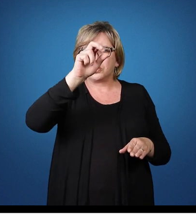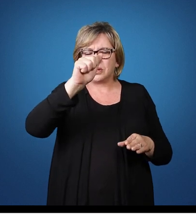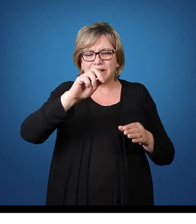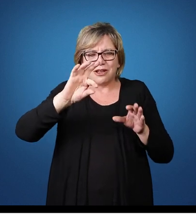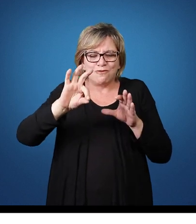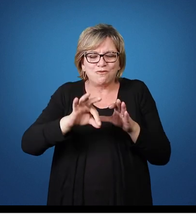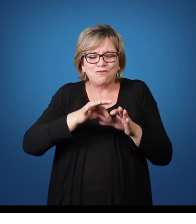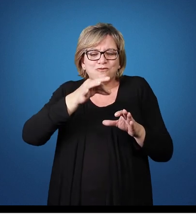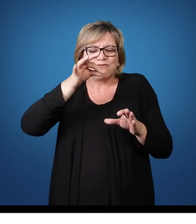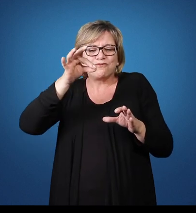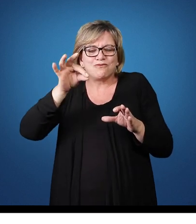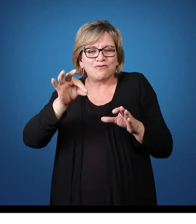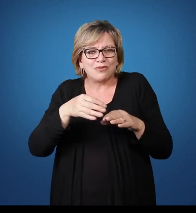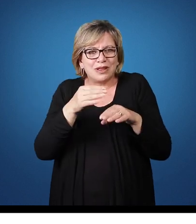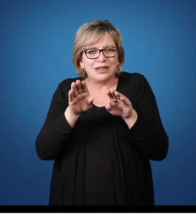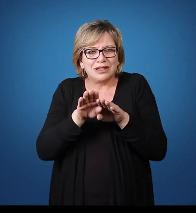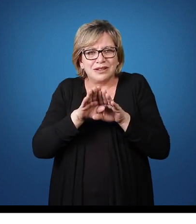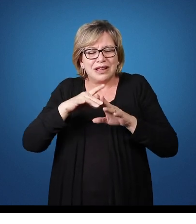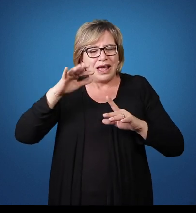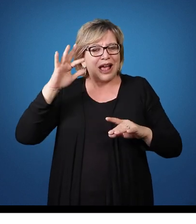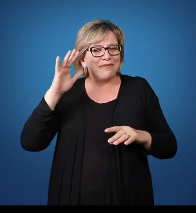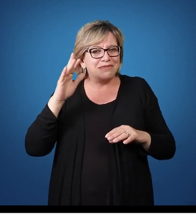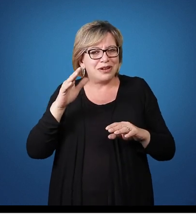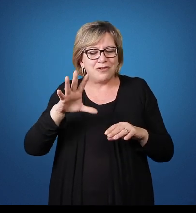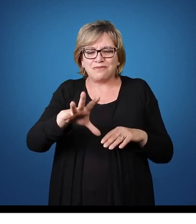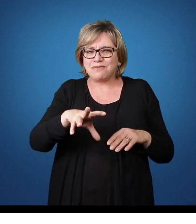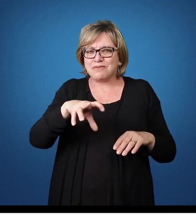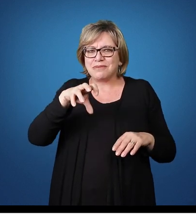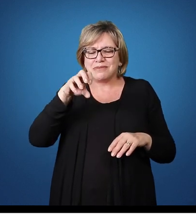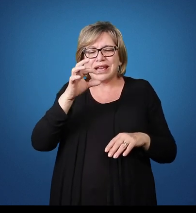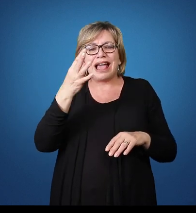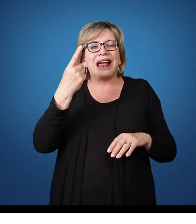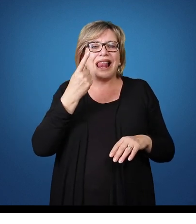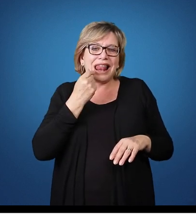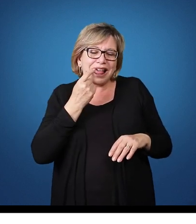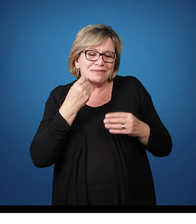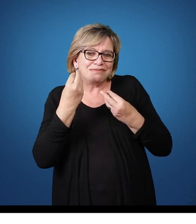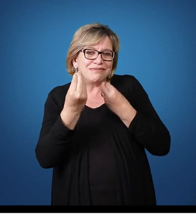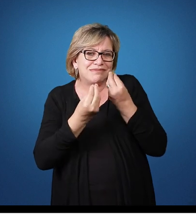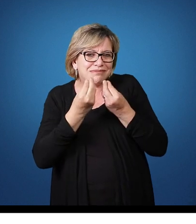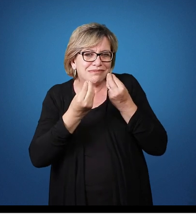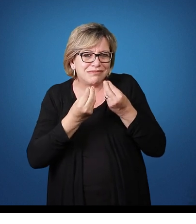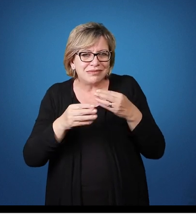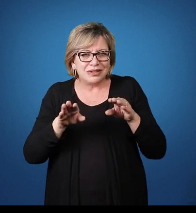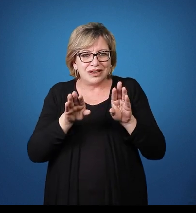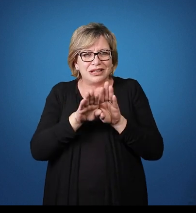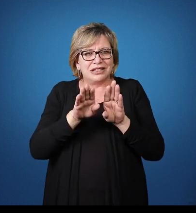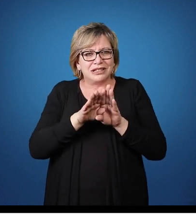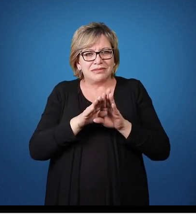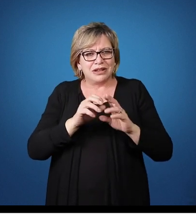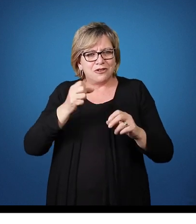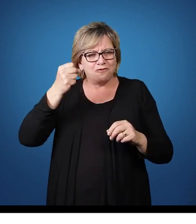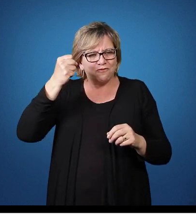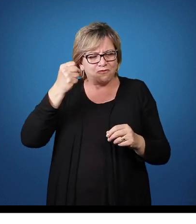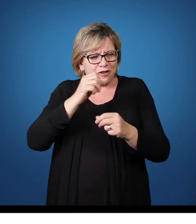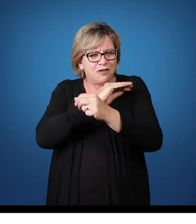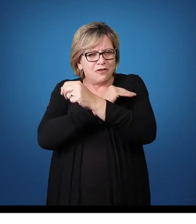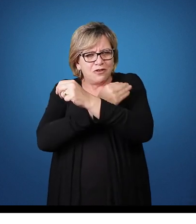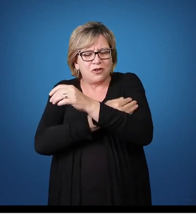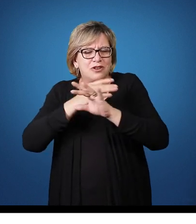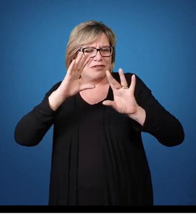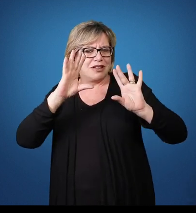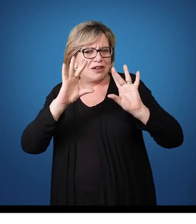Trabalhava algumas questões Da mão Ou pegar do lápis Ou a questão da força Da